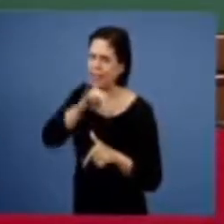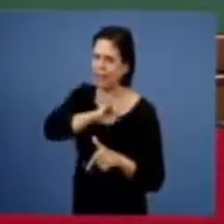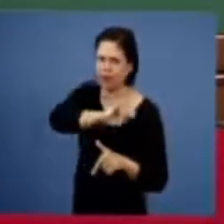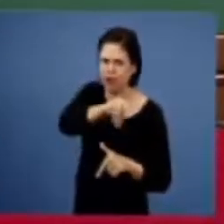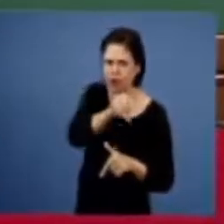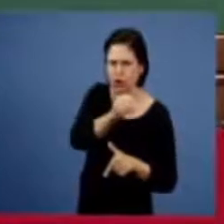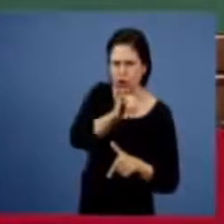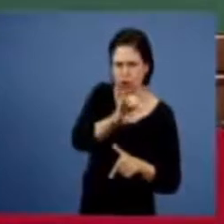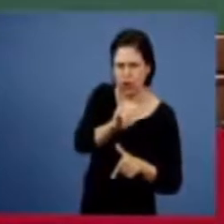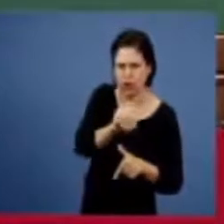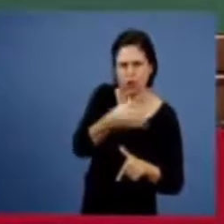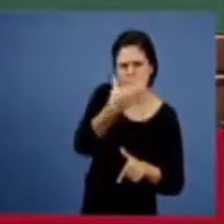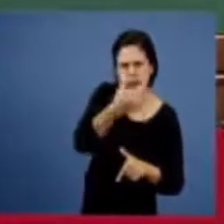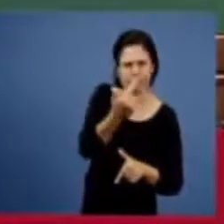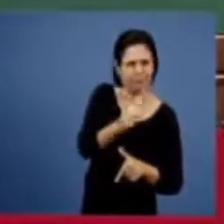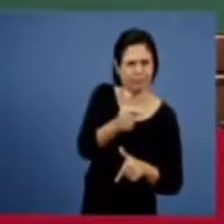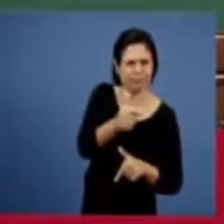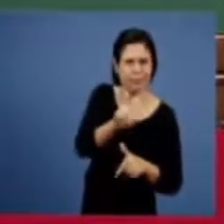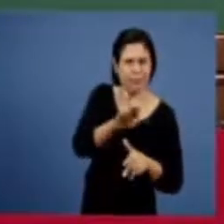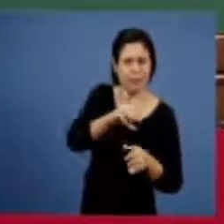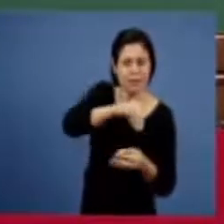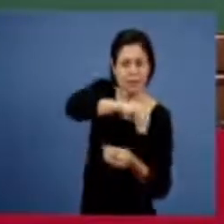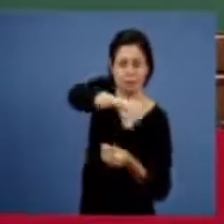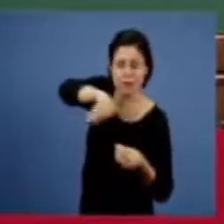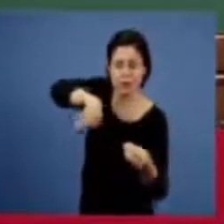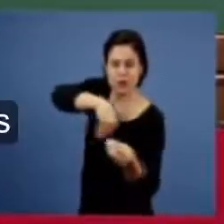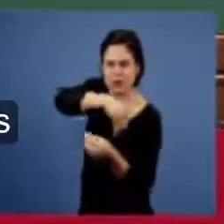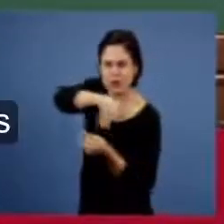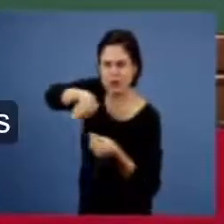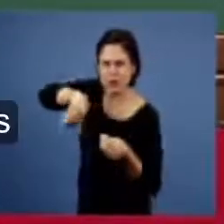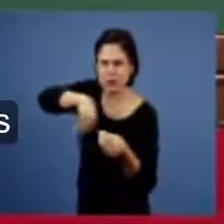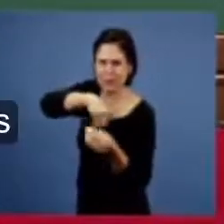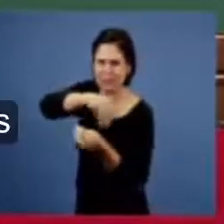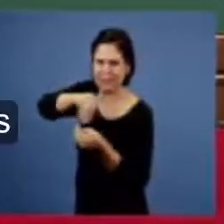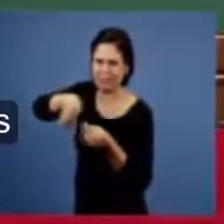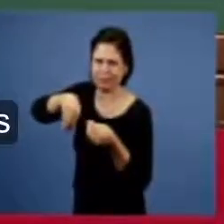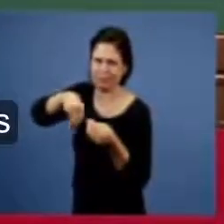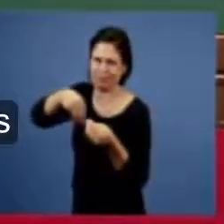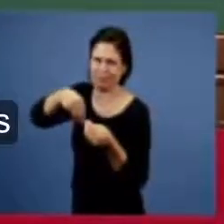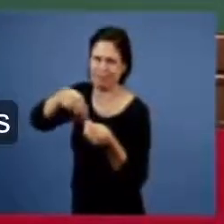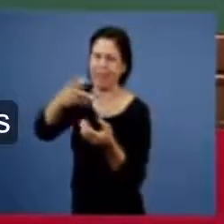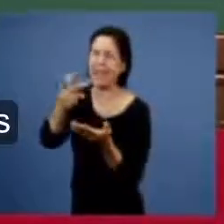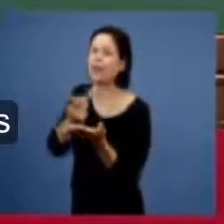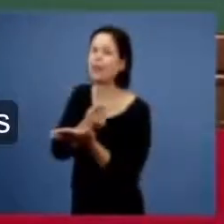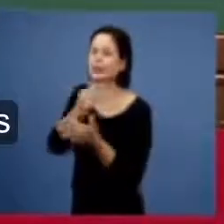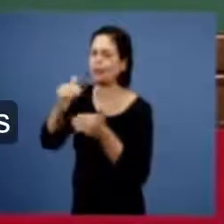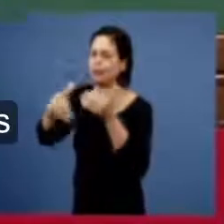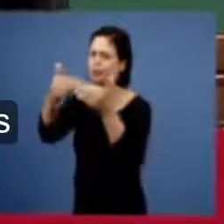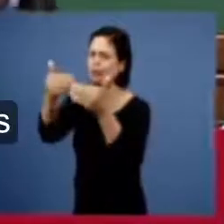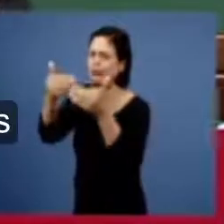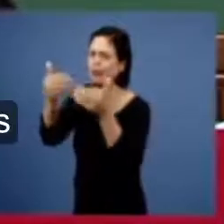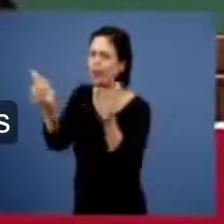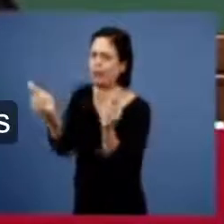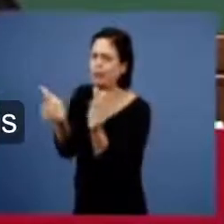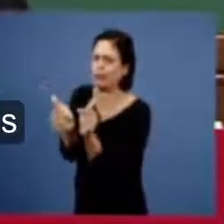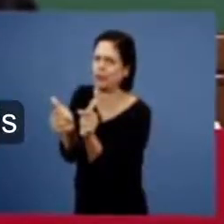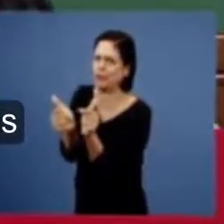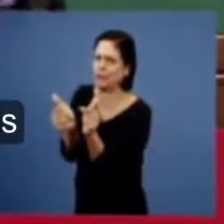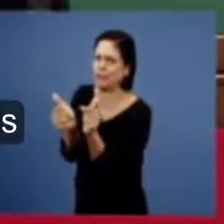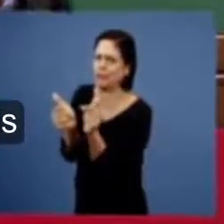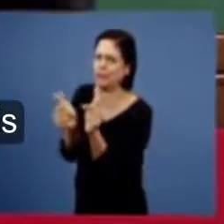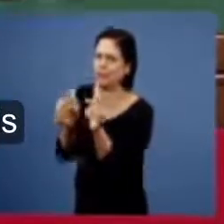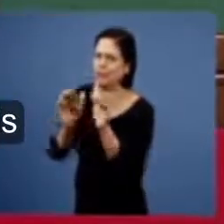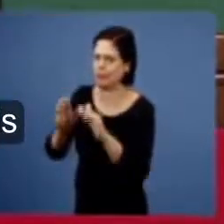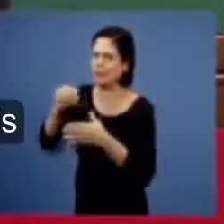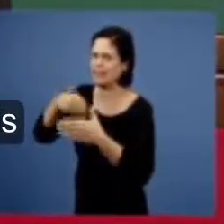ela mistura, o valor da produção é menor, então mesmo na vida da igreja, mas essa